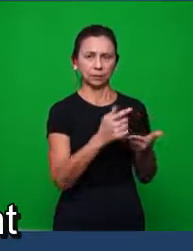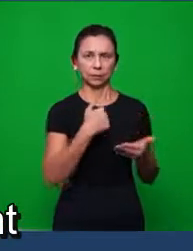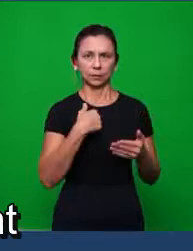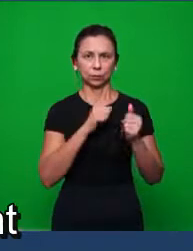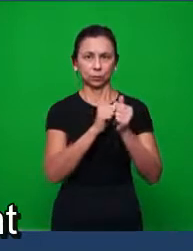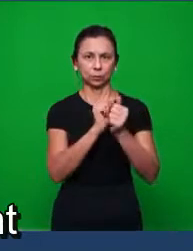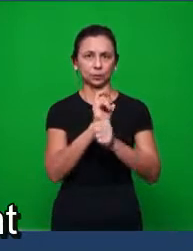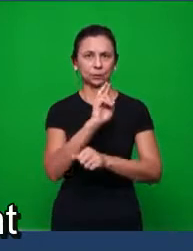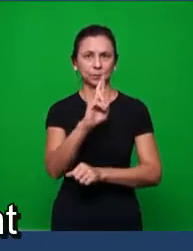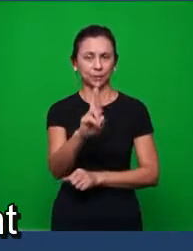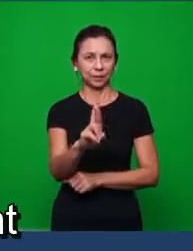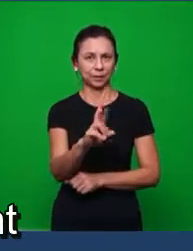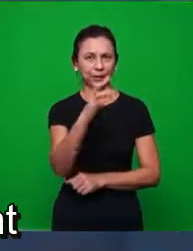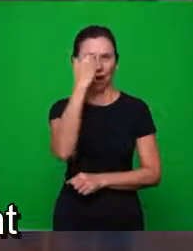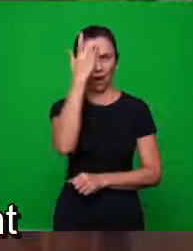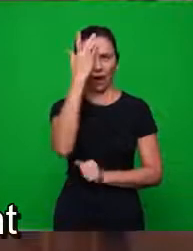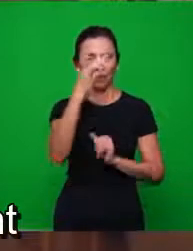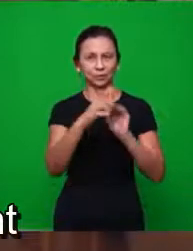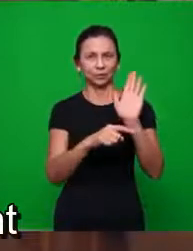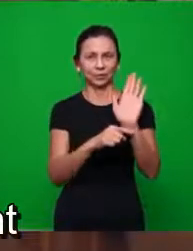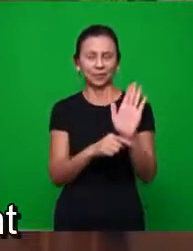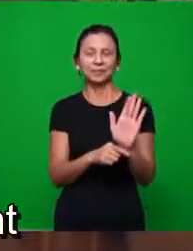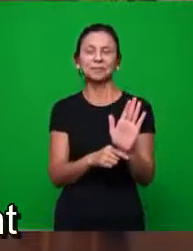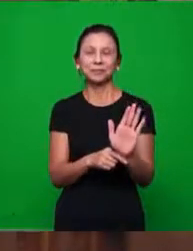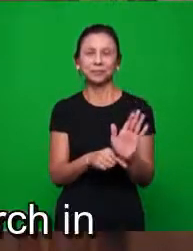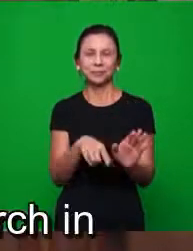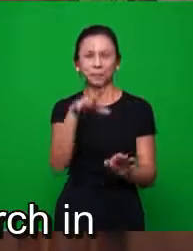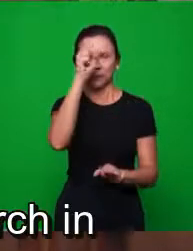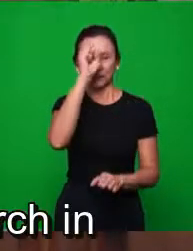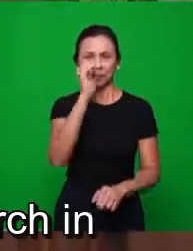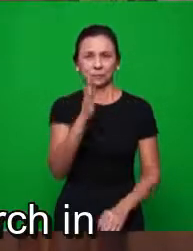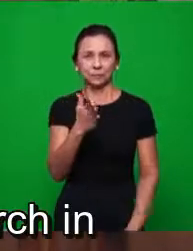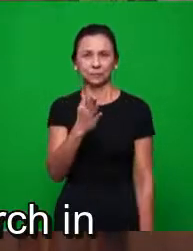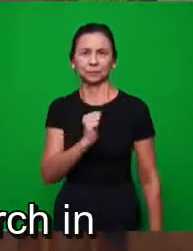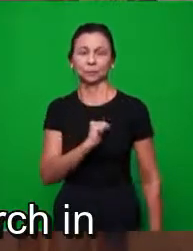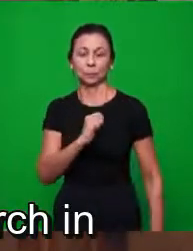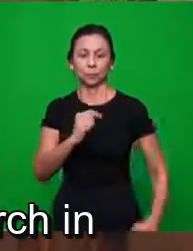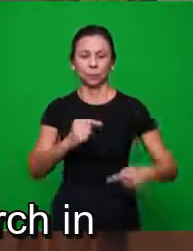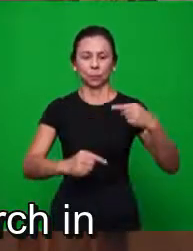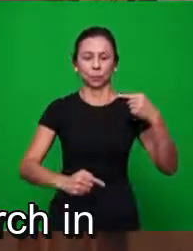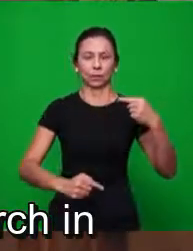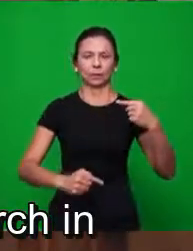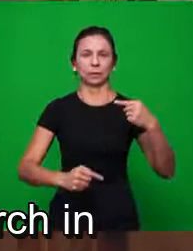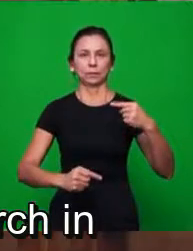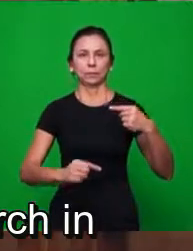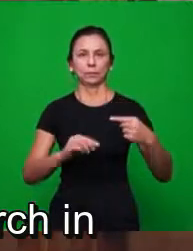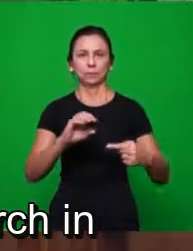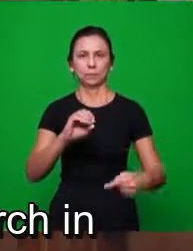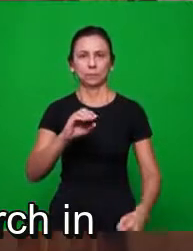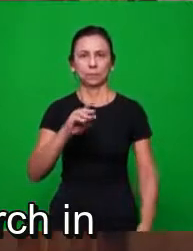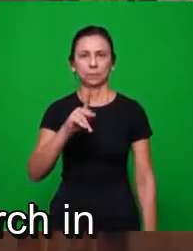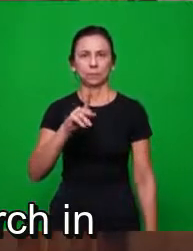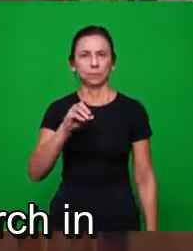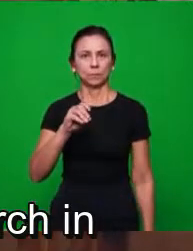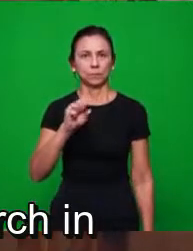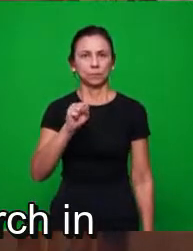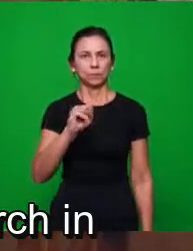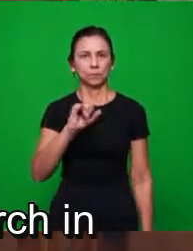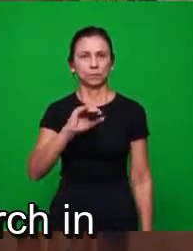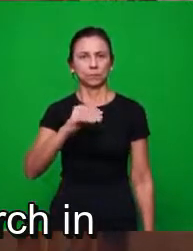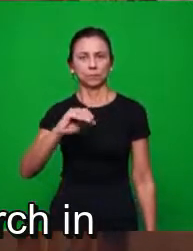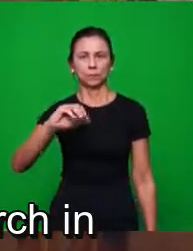aqui, facilitando aquilo que nós já aprendemos. Foi oposição. Então, no primeiro período